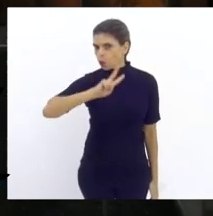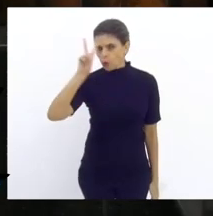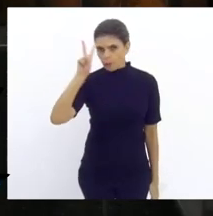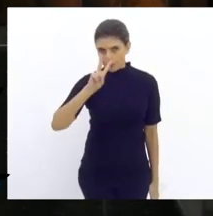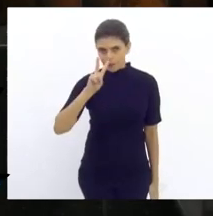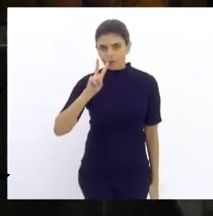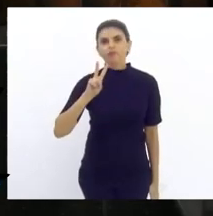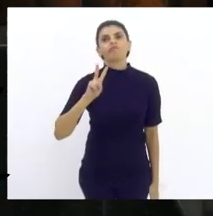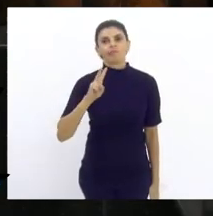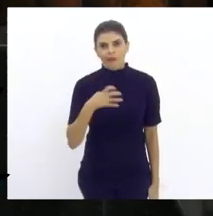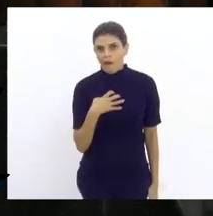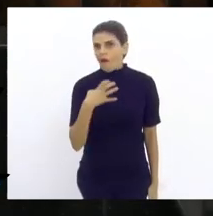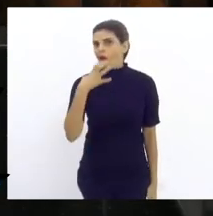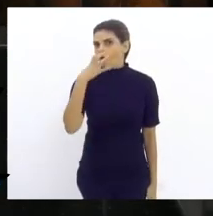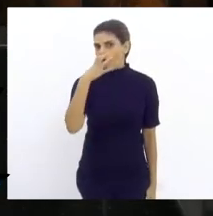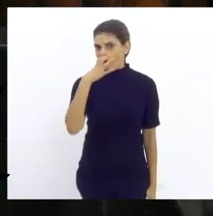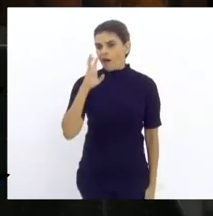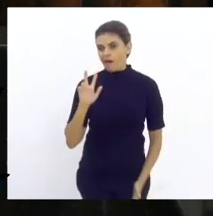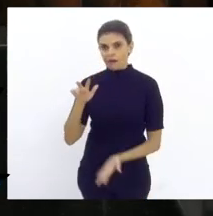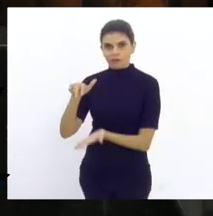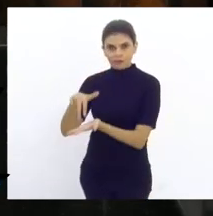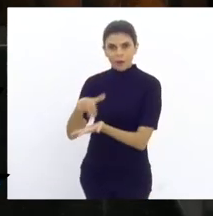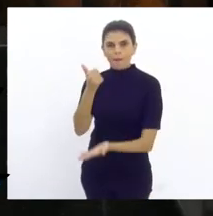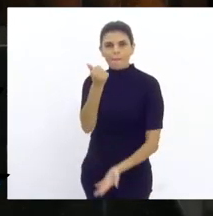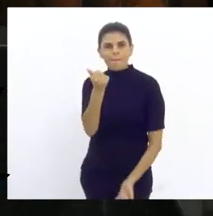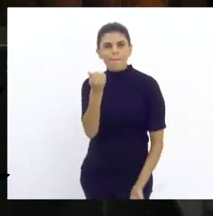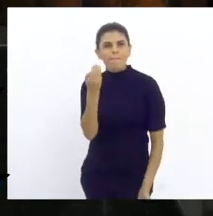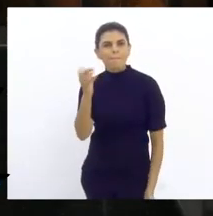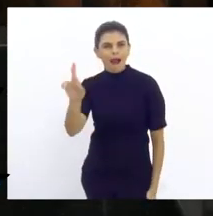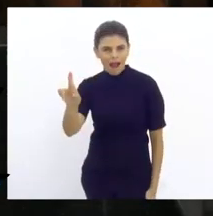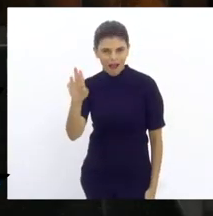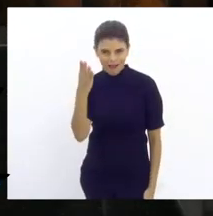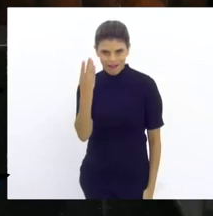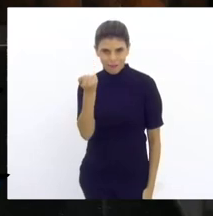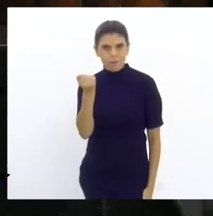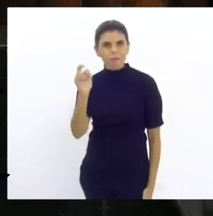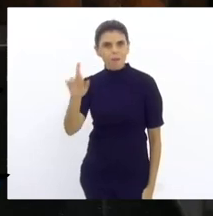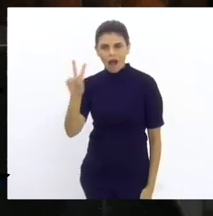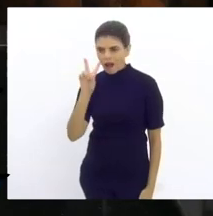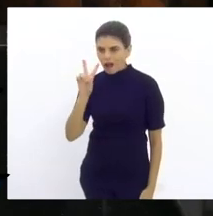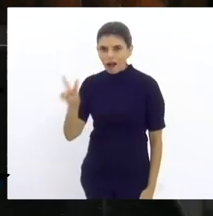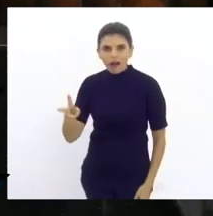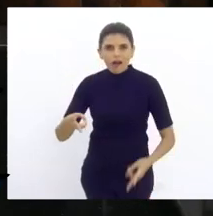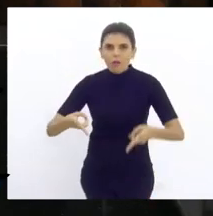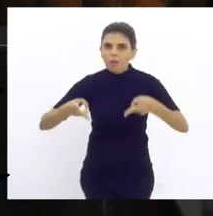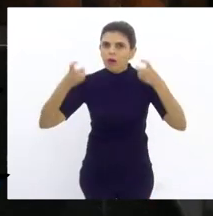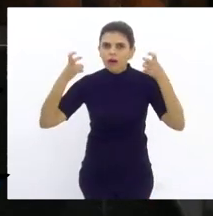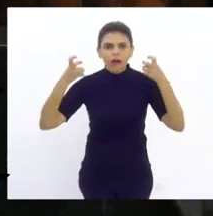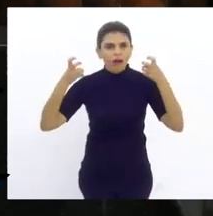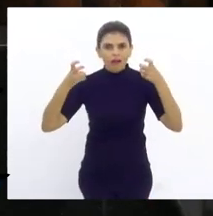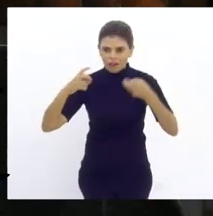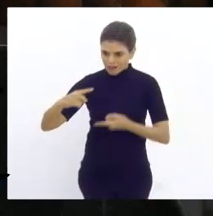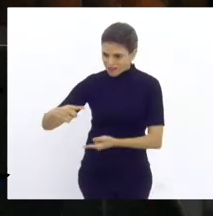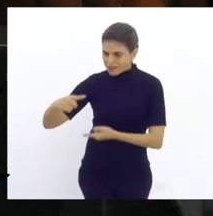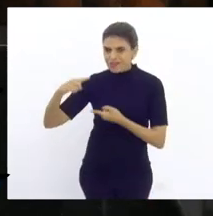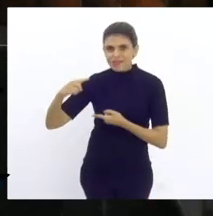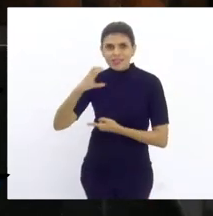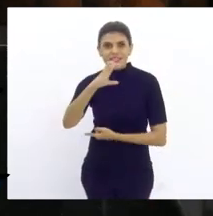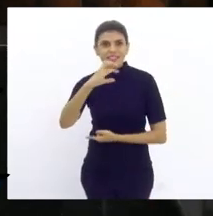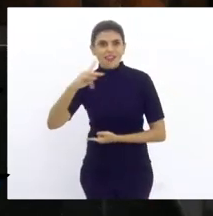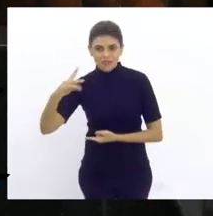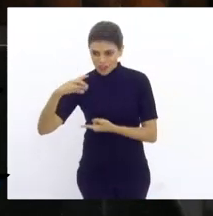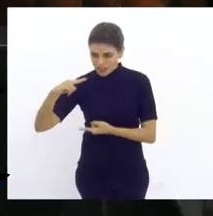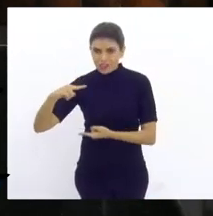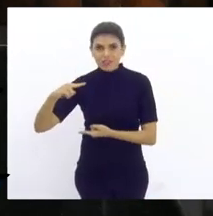pasme de quando a gente vai até o bar verificar, a gente acaba de verificar que uma lata de cerveja, uma latinha de